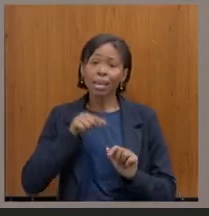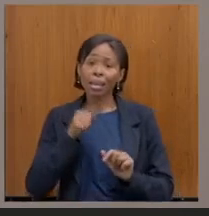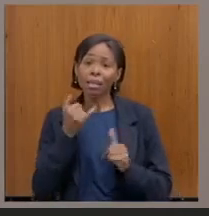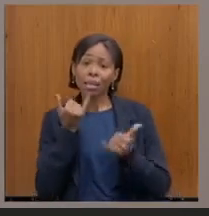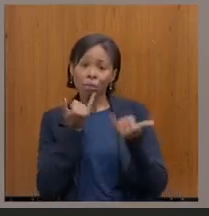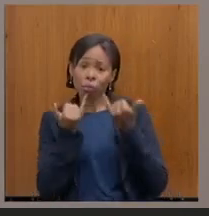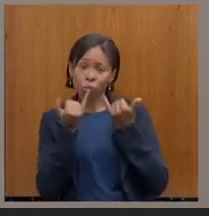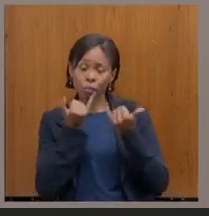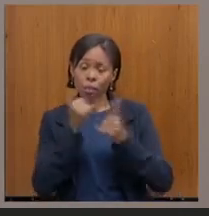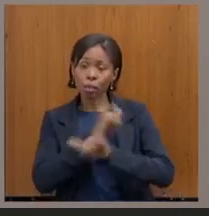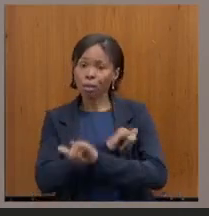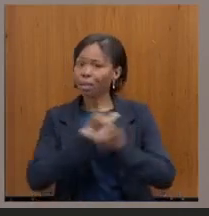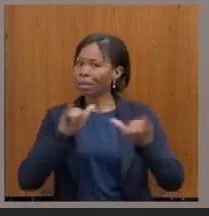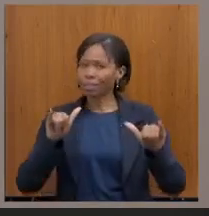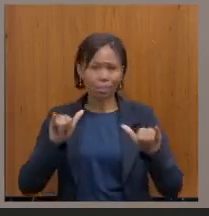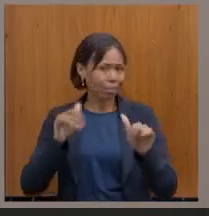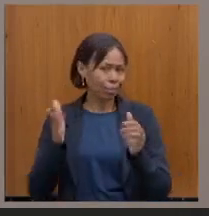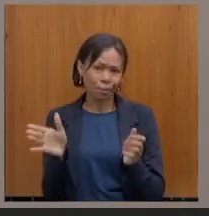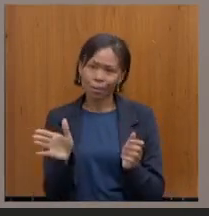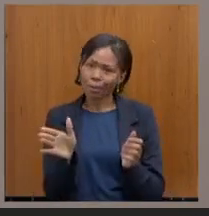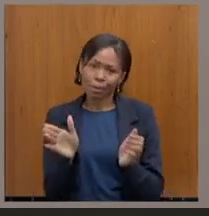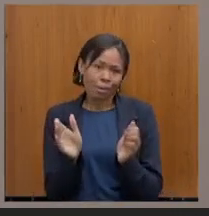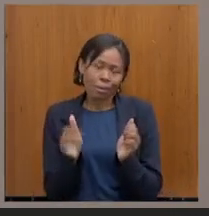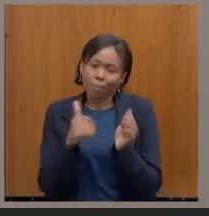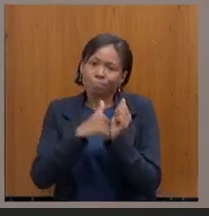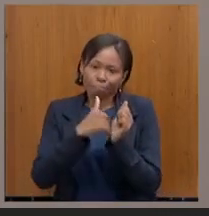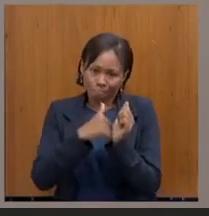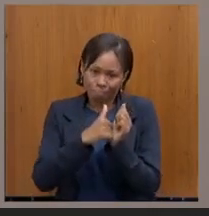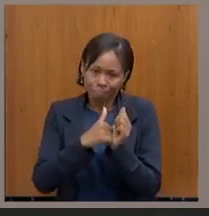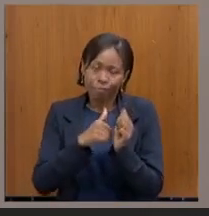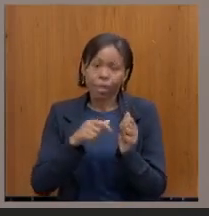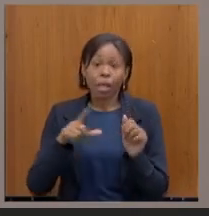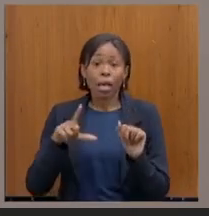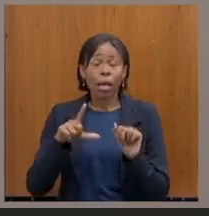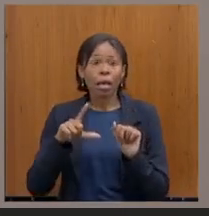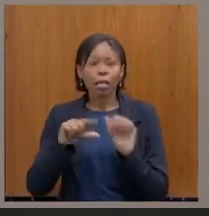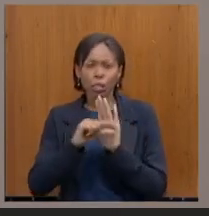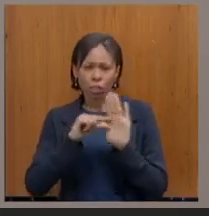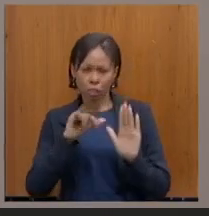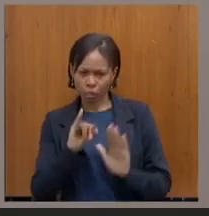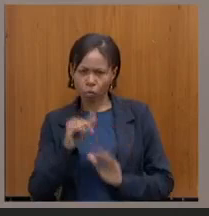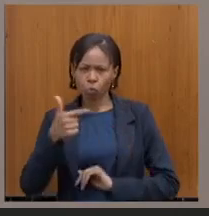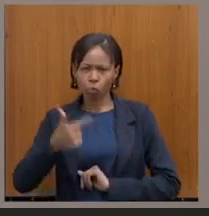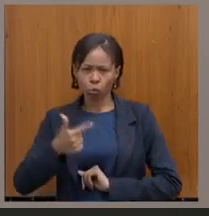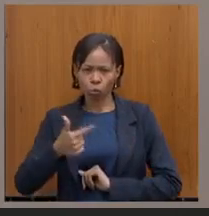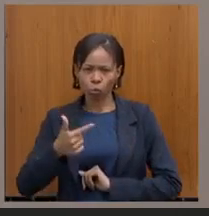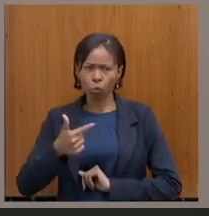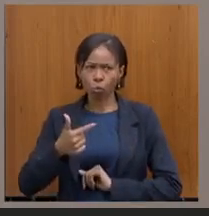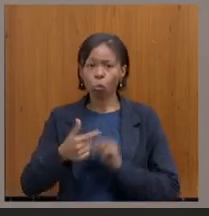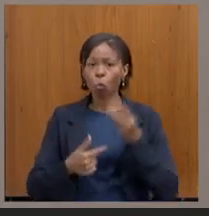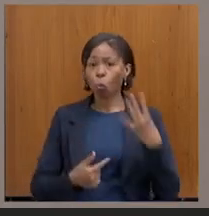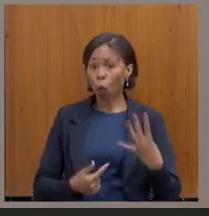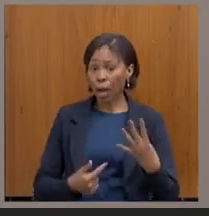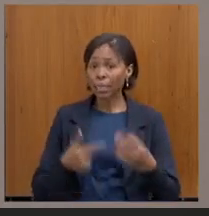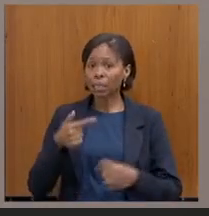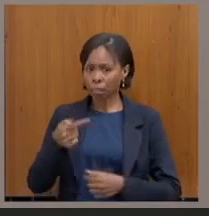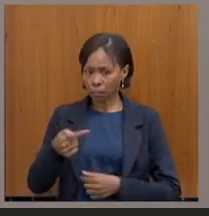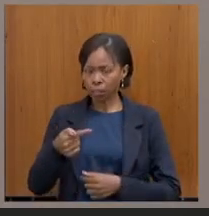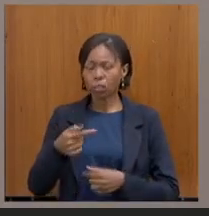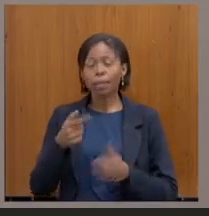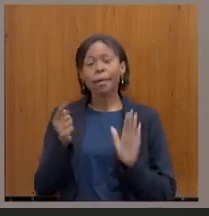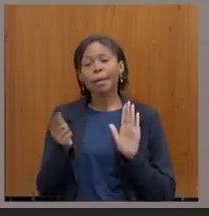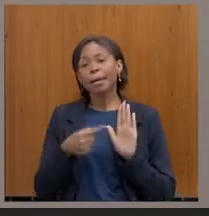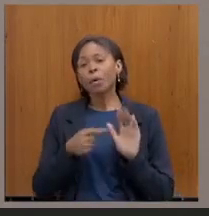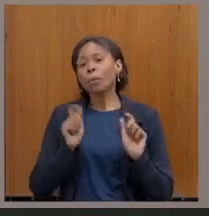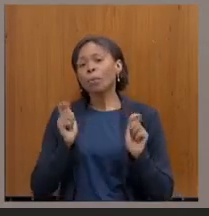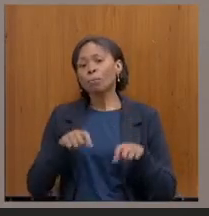divulgação ou acesso irrestrito possam, inciso 2, é os incisos 2, 4 e 7, prejudicar